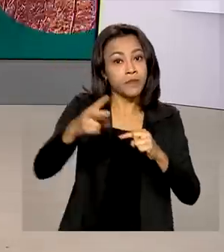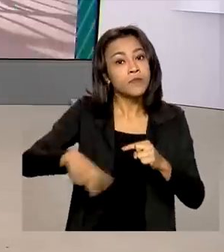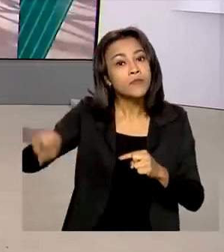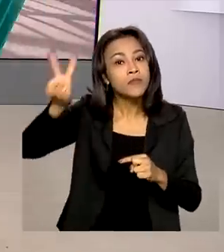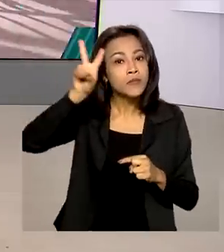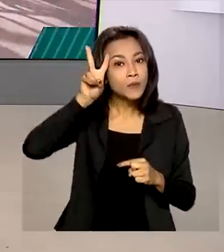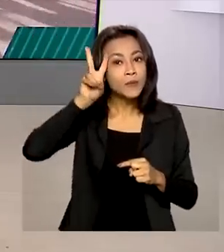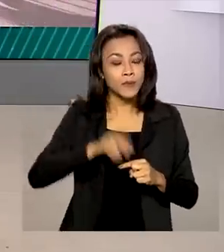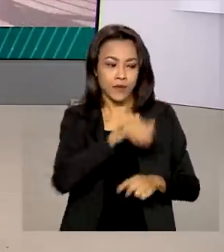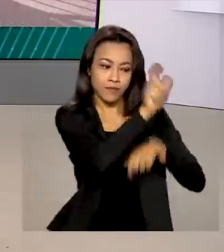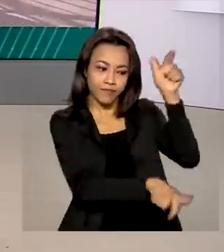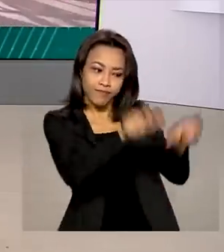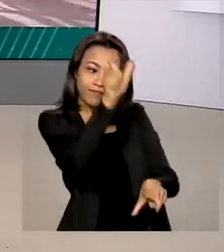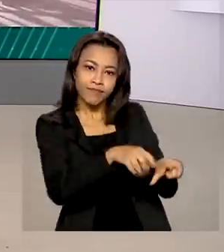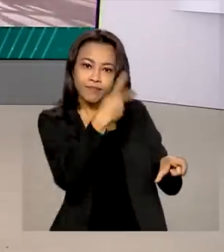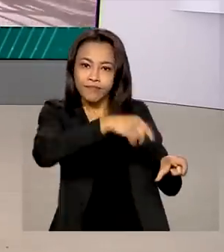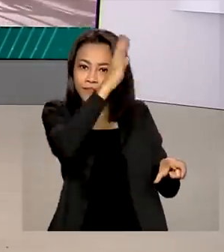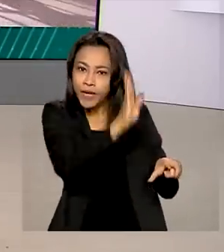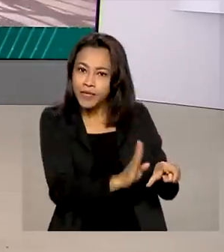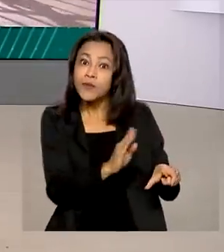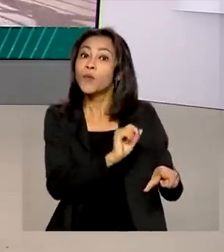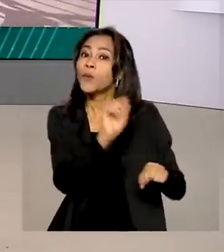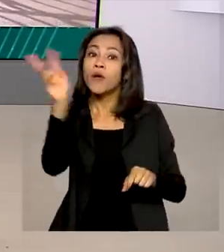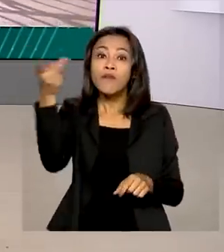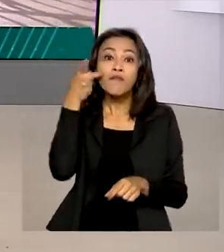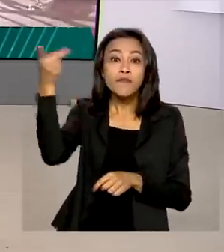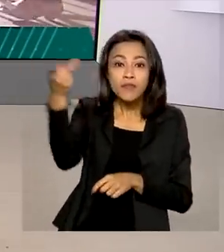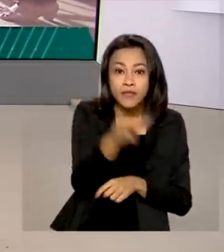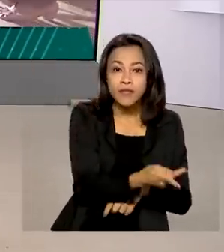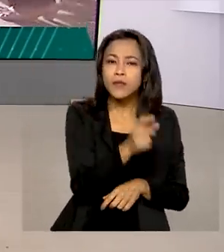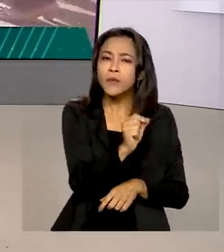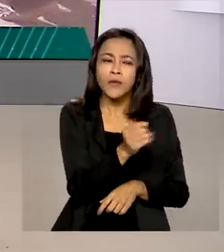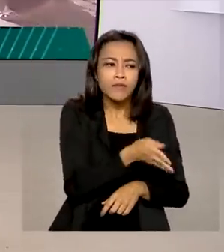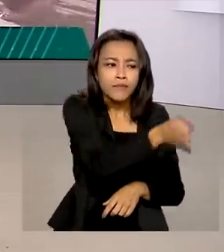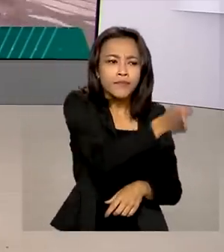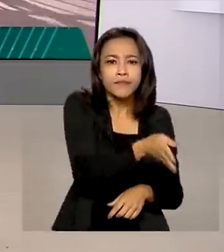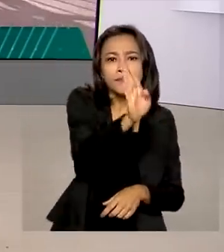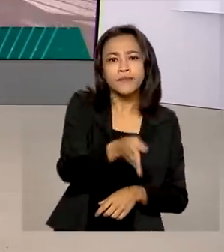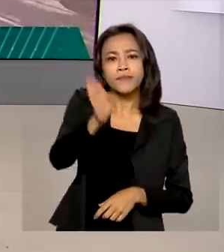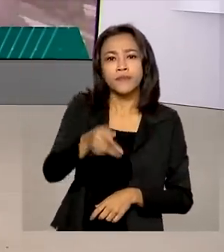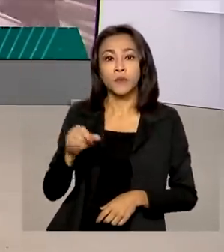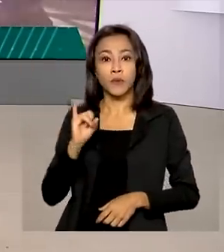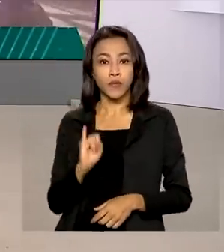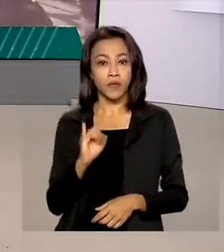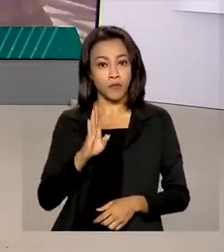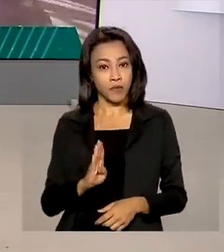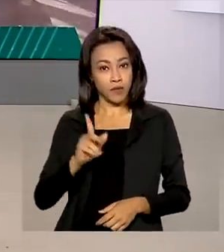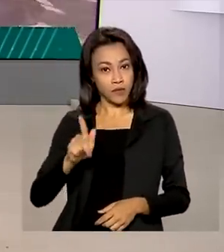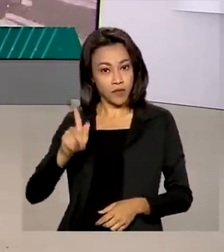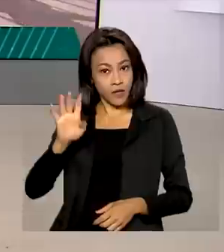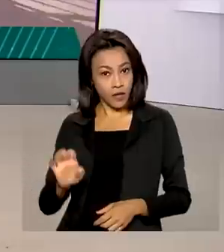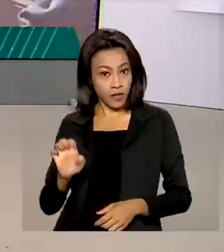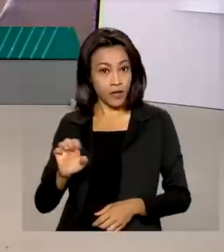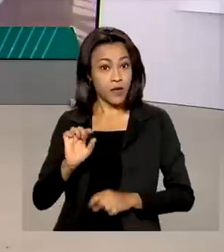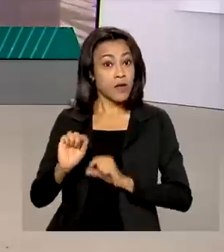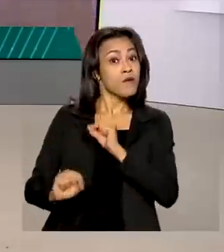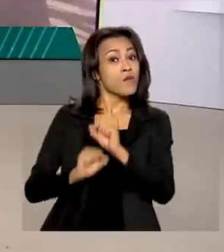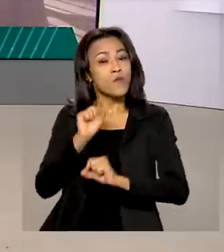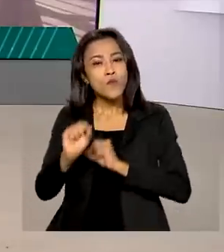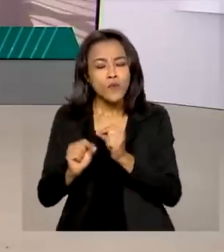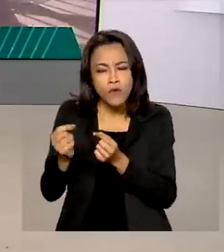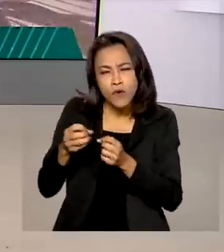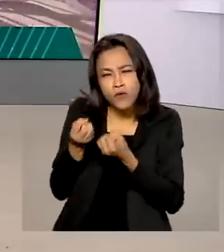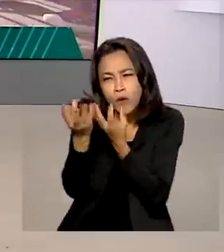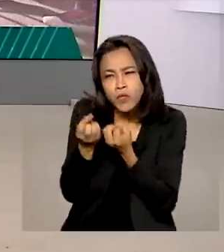brasileiros vão começar a receber a visita dos recenseadores do IBGE. Eles vão coletar informações para ajudar a